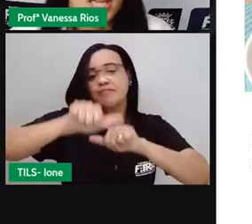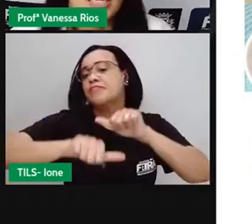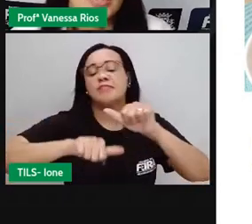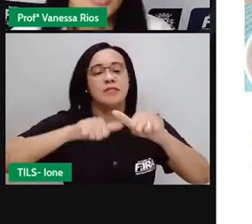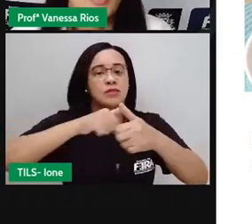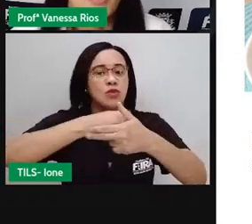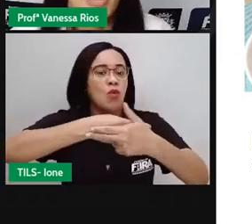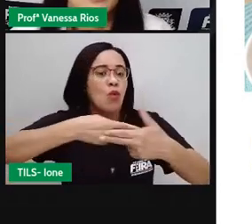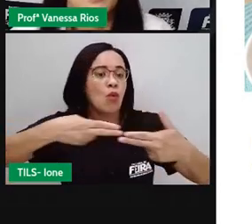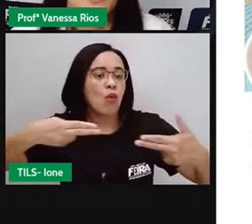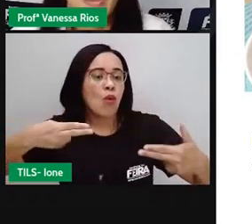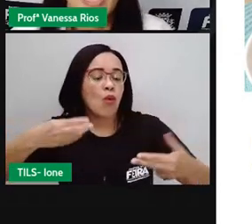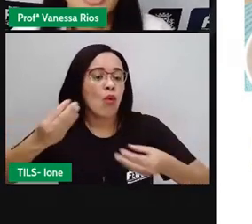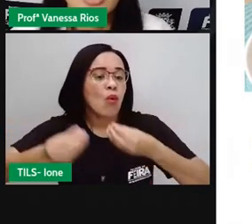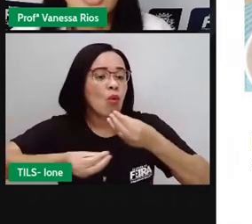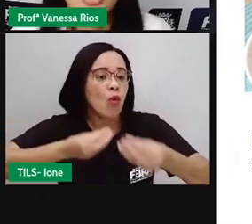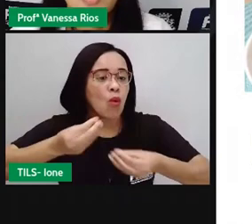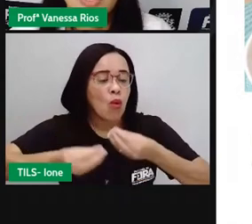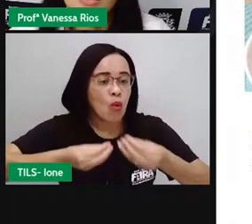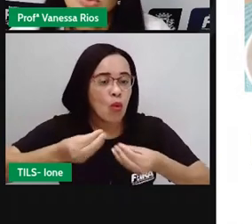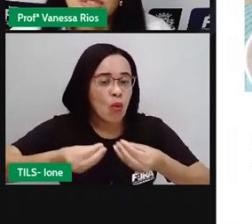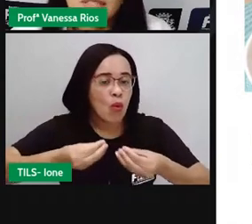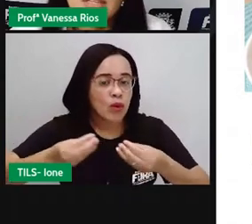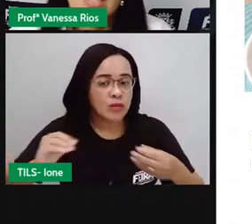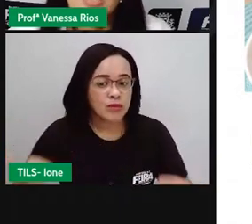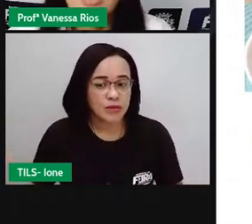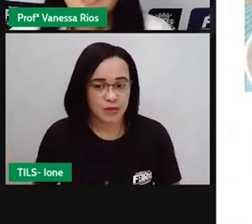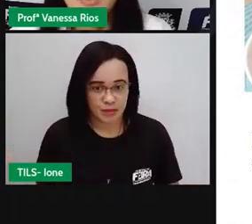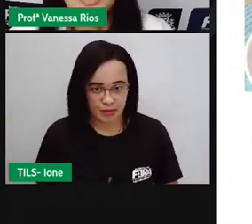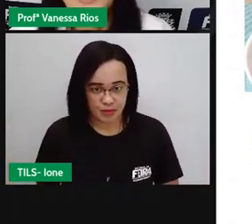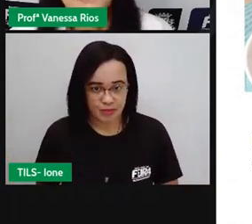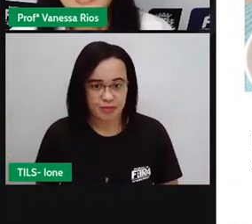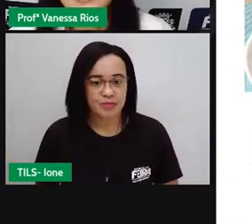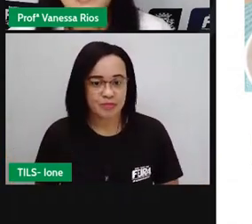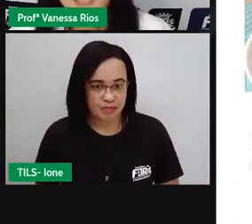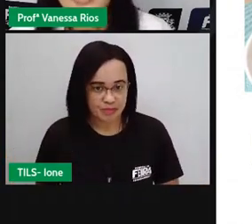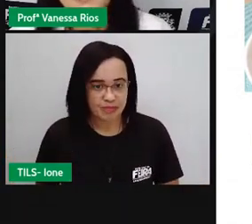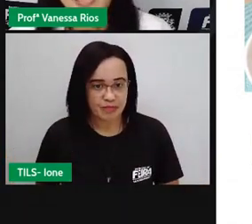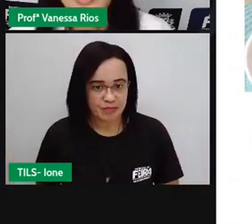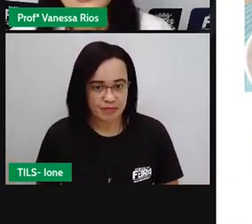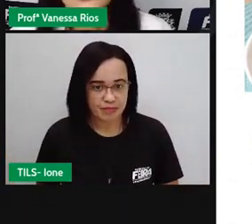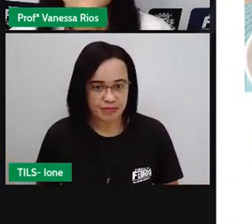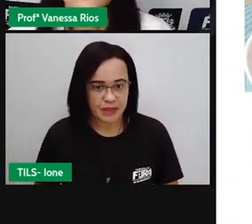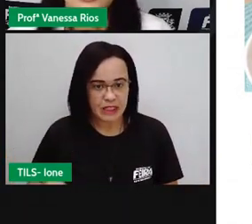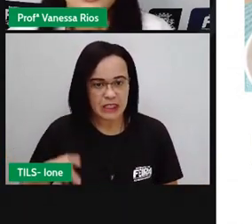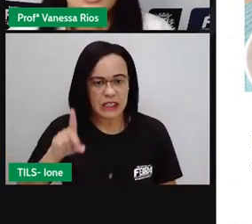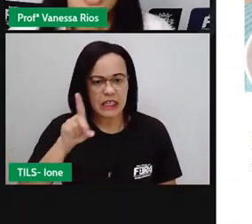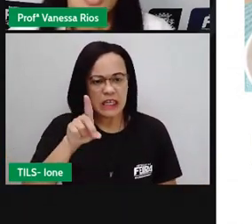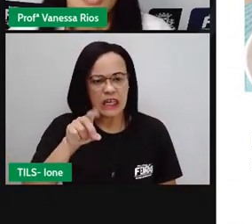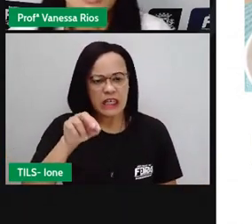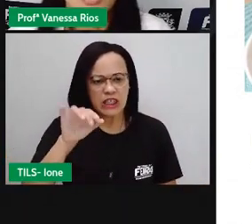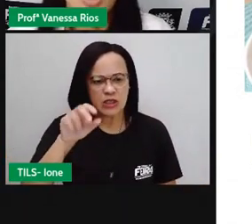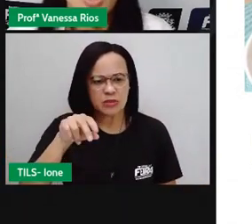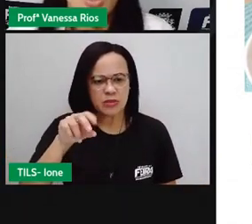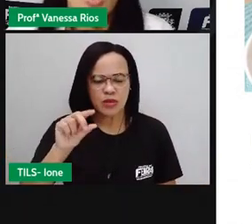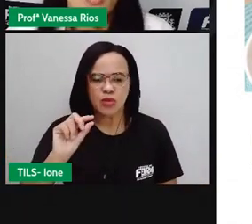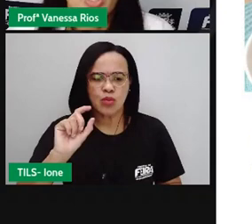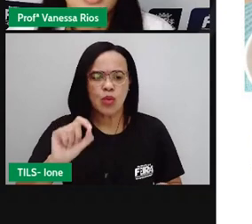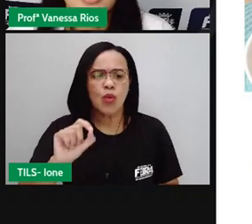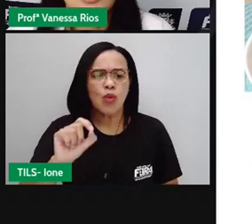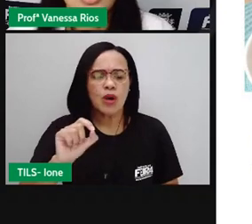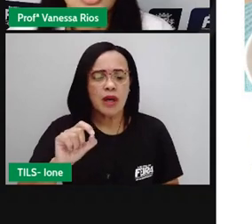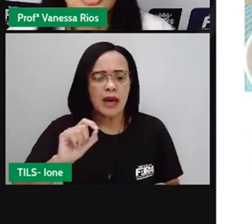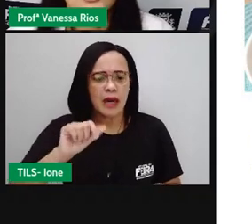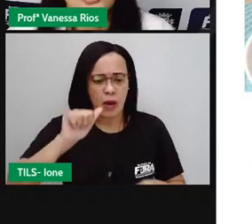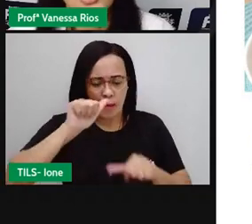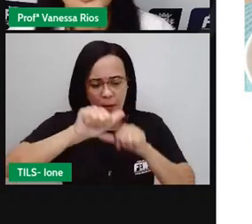digerido, formado por partes diminutas que poderão passar pelas paredes dos nossos ombros. O